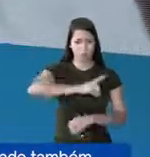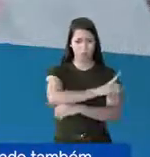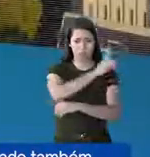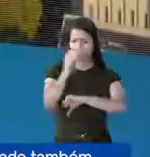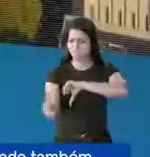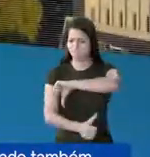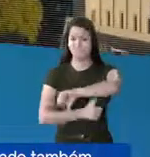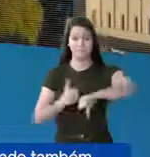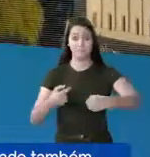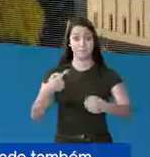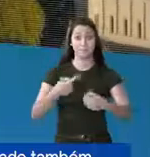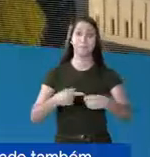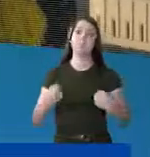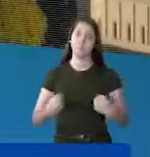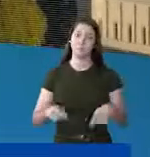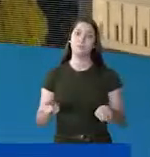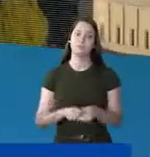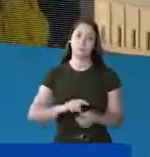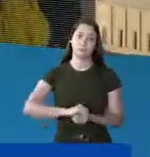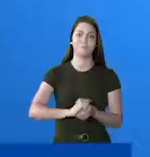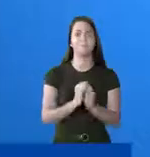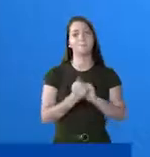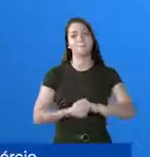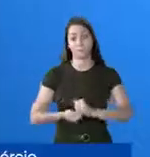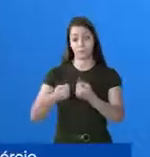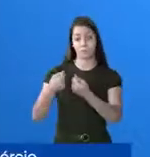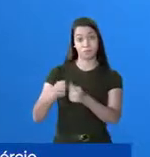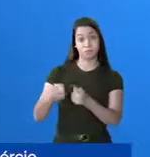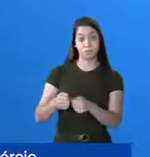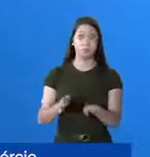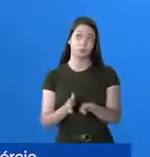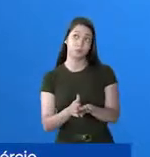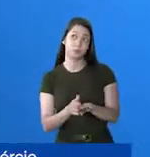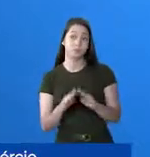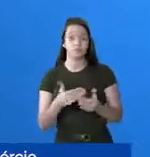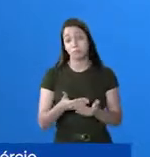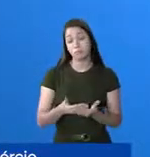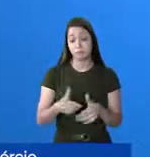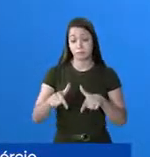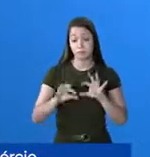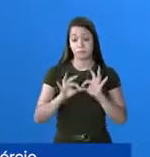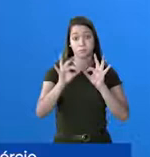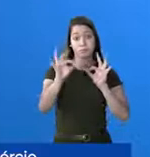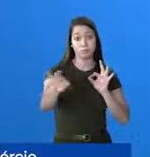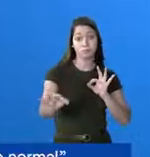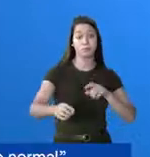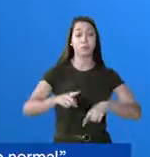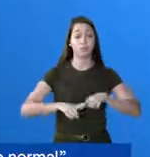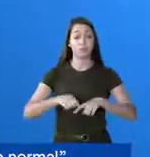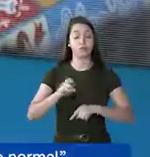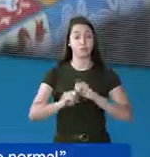transformando, nossa cidade também precisa se adaptar. Do transporte público à escola, do trabalho remoto ao comércio